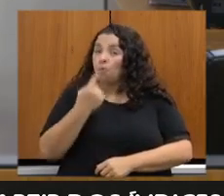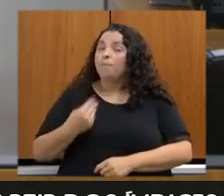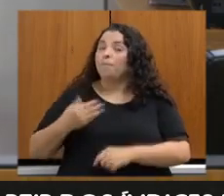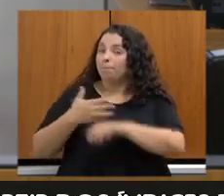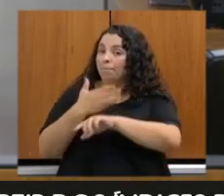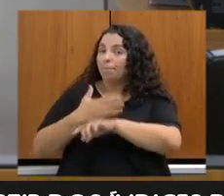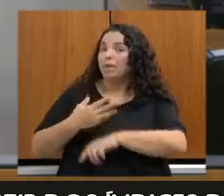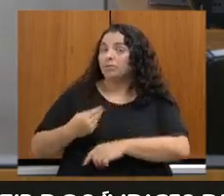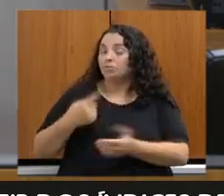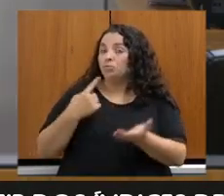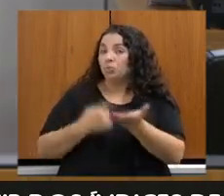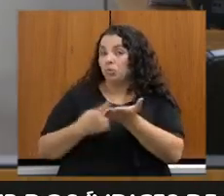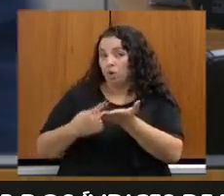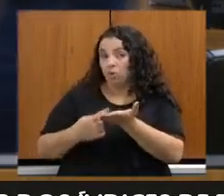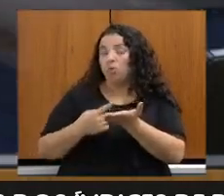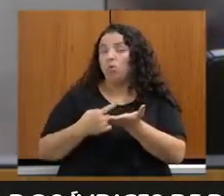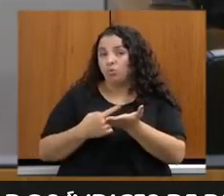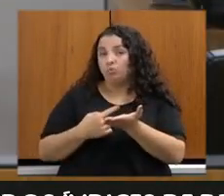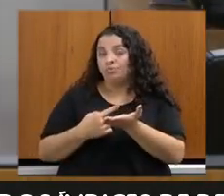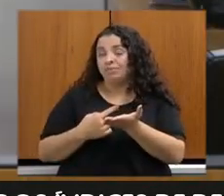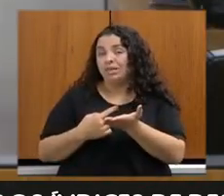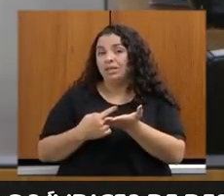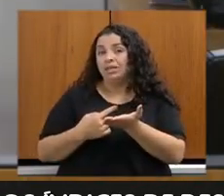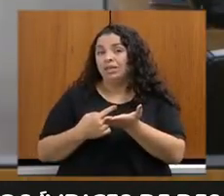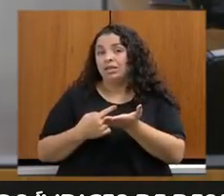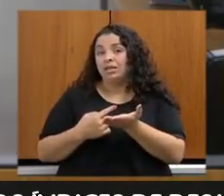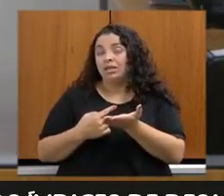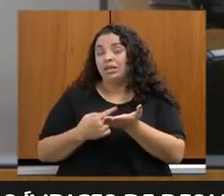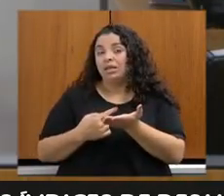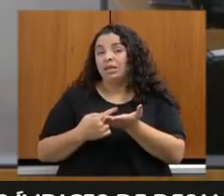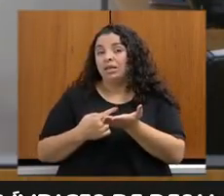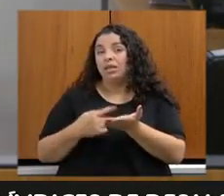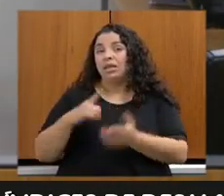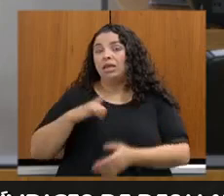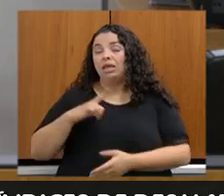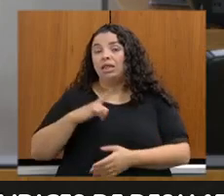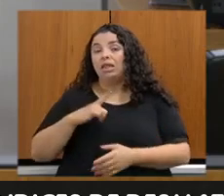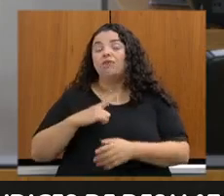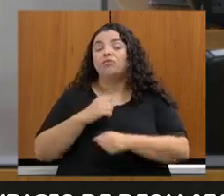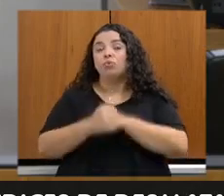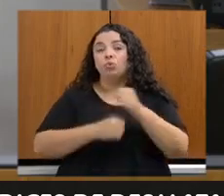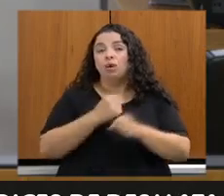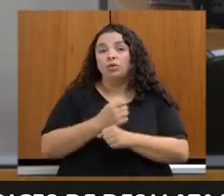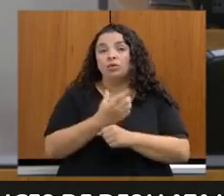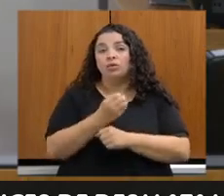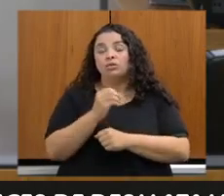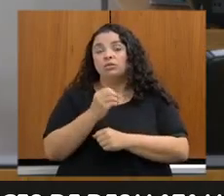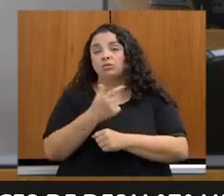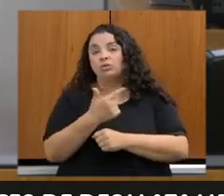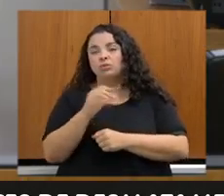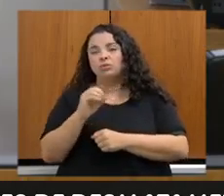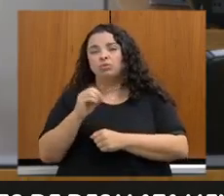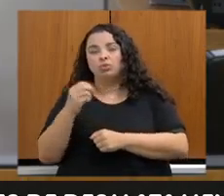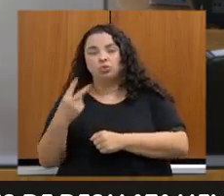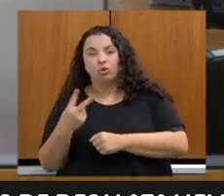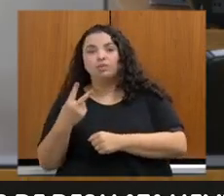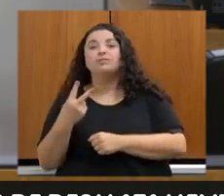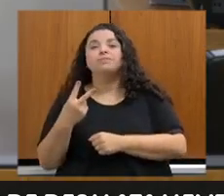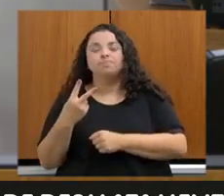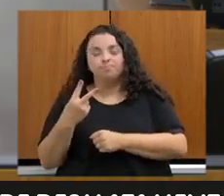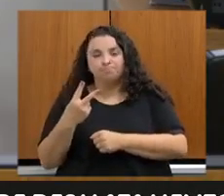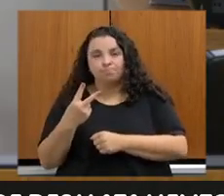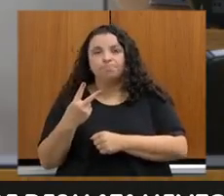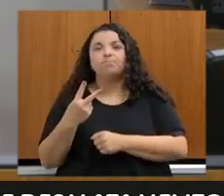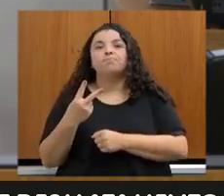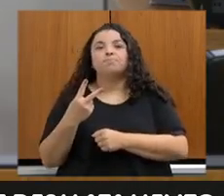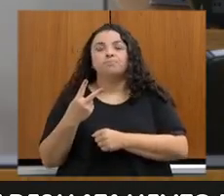1994. Não somente em 2002, ratificou o Protocolo de Kyoto e, em 2009, instituiu a Política Nacional sobre